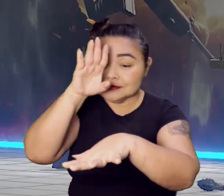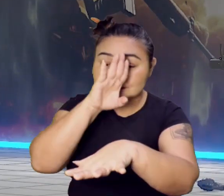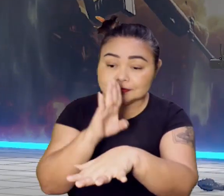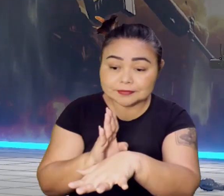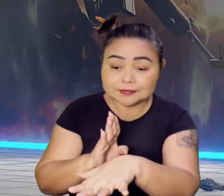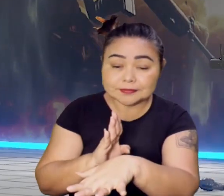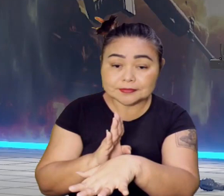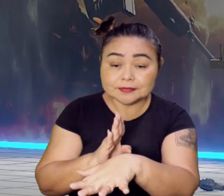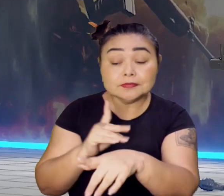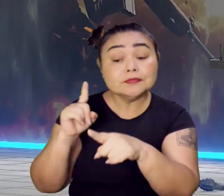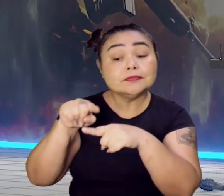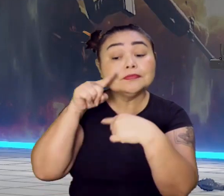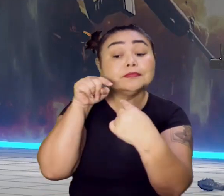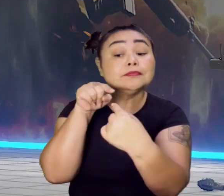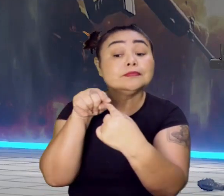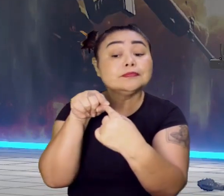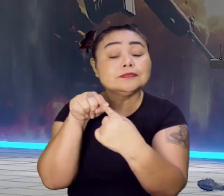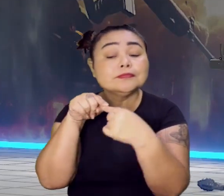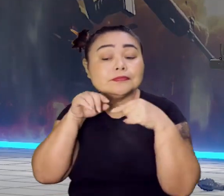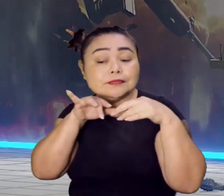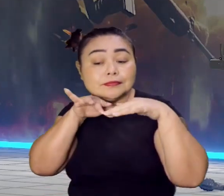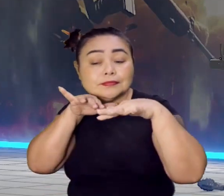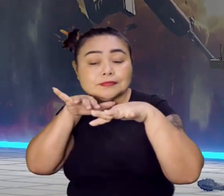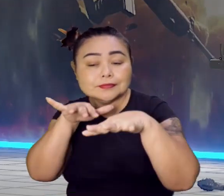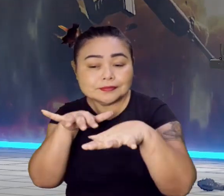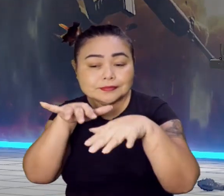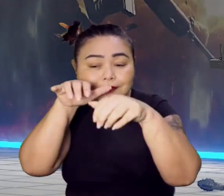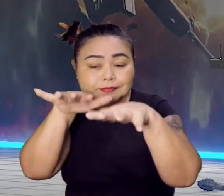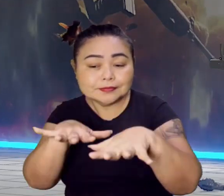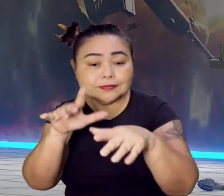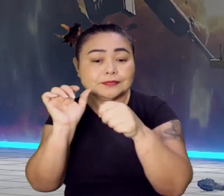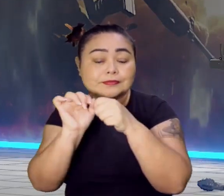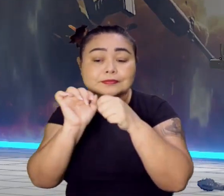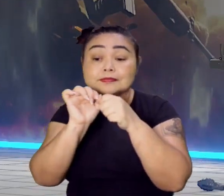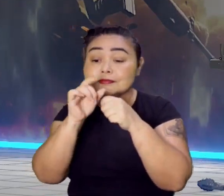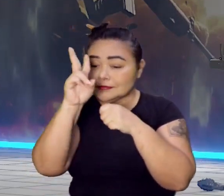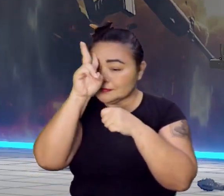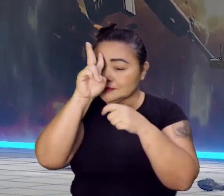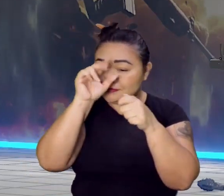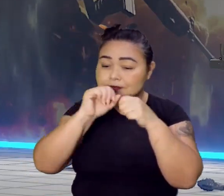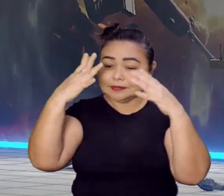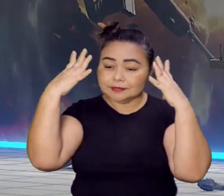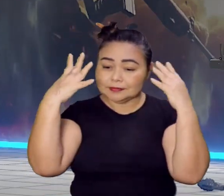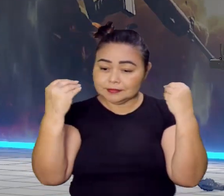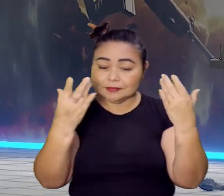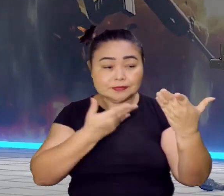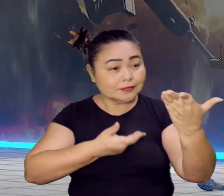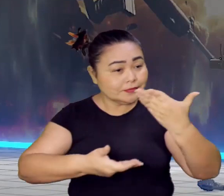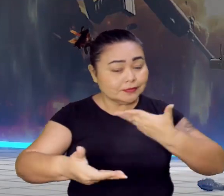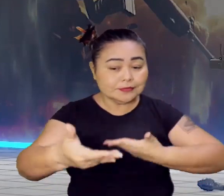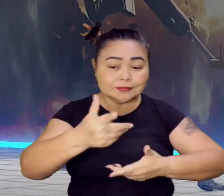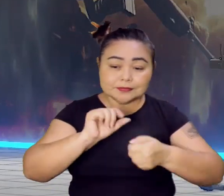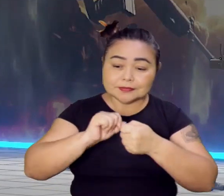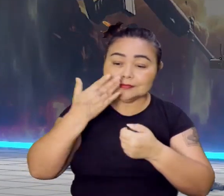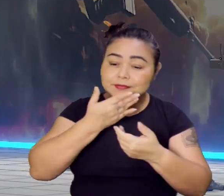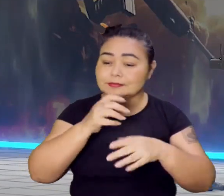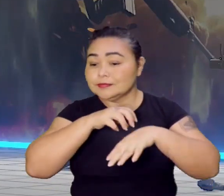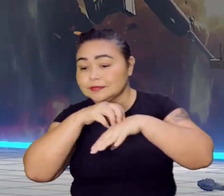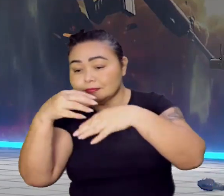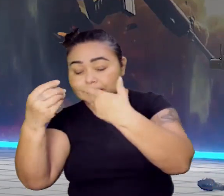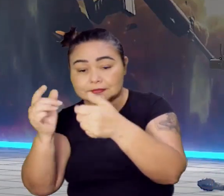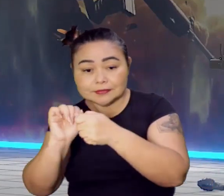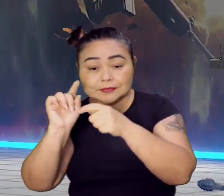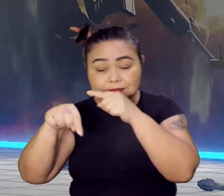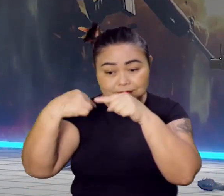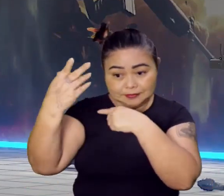Qual o objetivo deles invadir o Brasil? Lembra que os holandeses faziam com o Brasil na cana-de-açúcar, no refino de distribuição e tudo, que nós